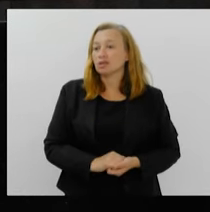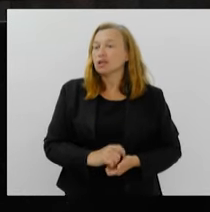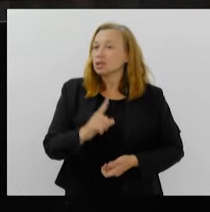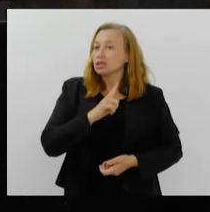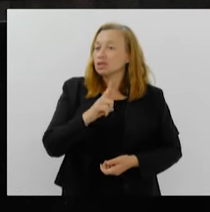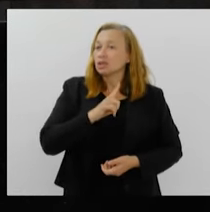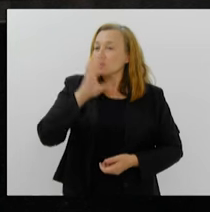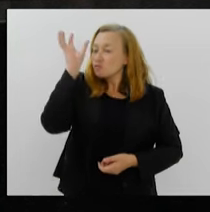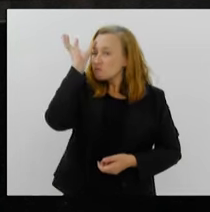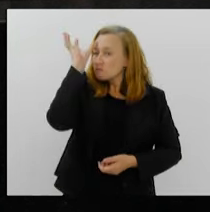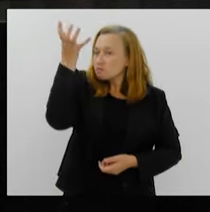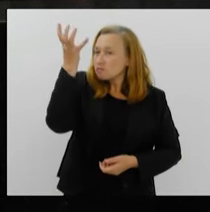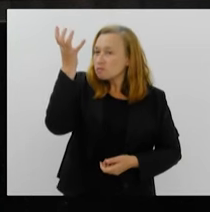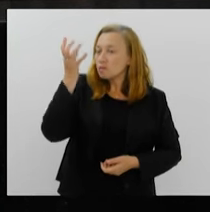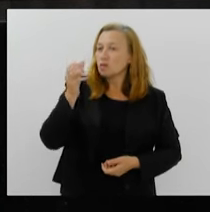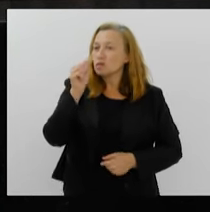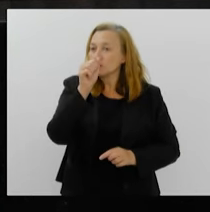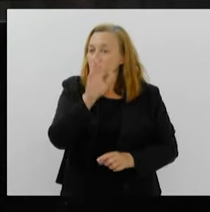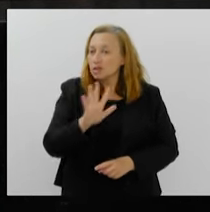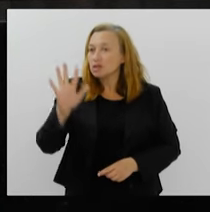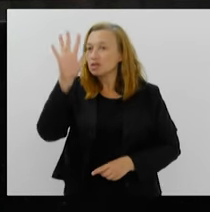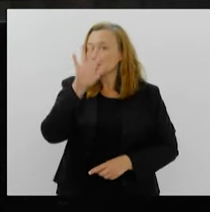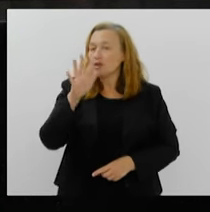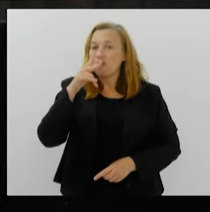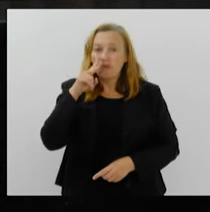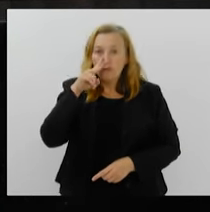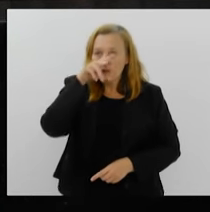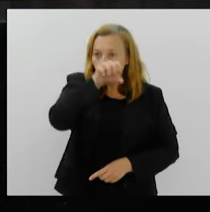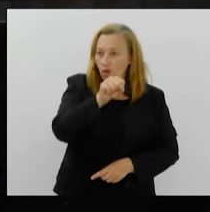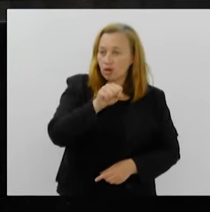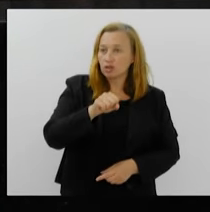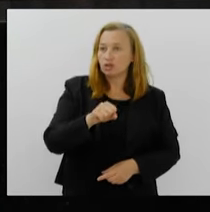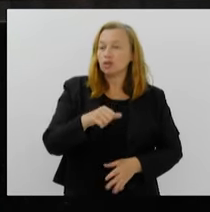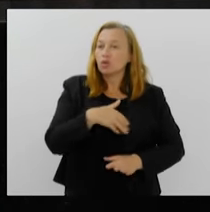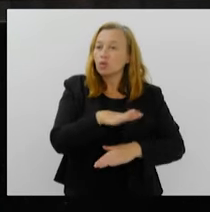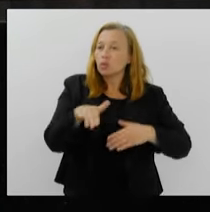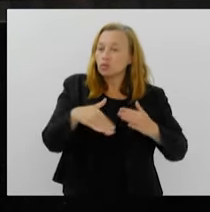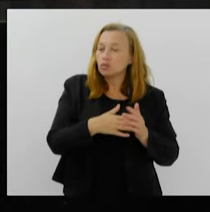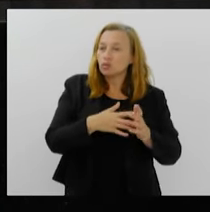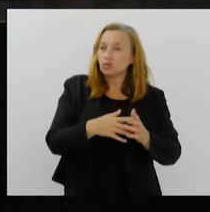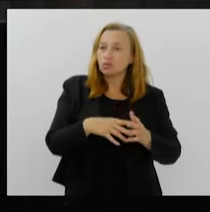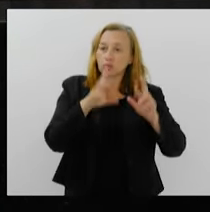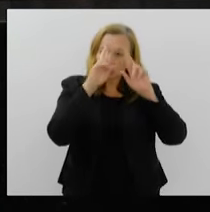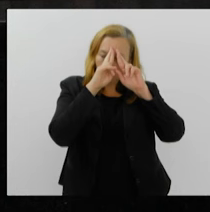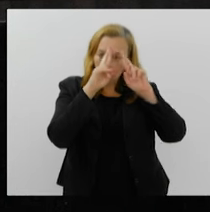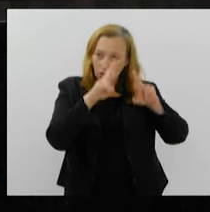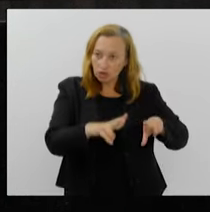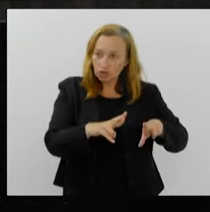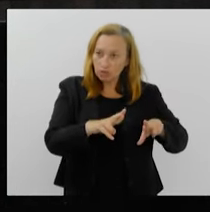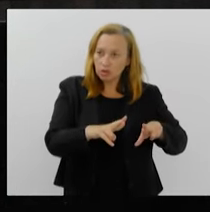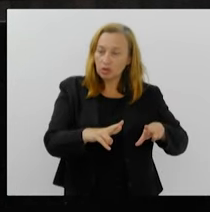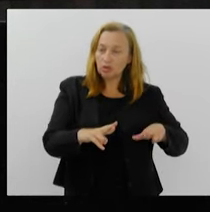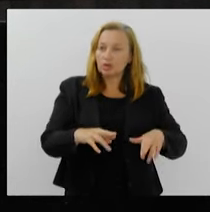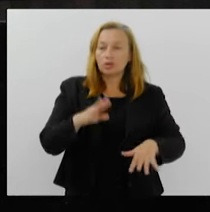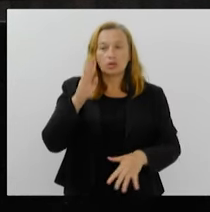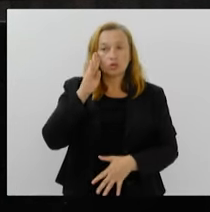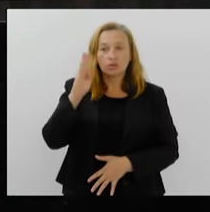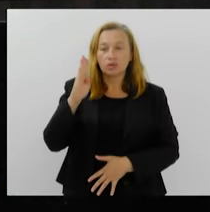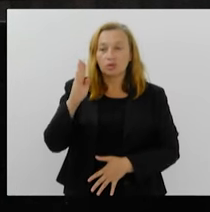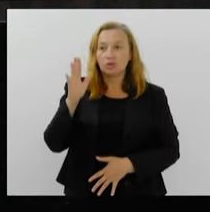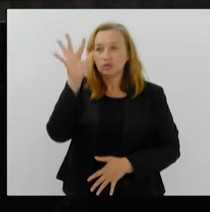ter uma solução nacional forte com todo o respeito aos princípios